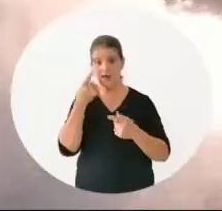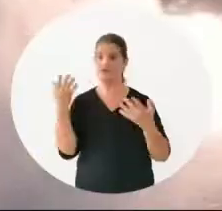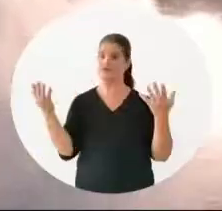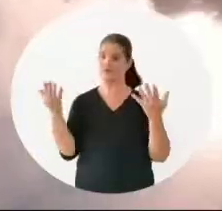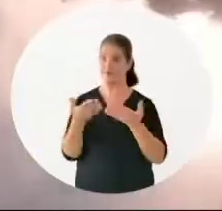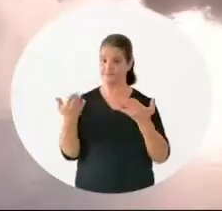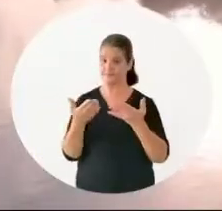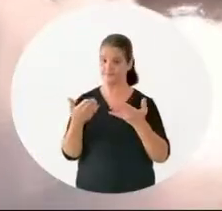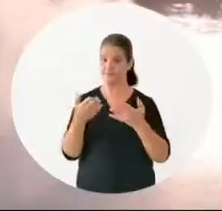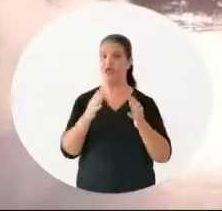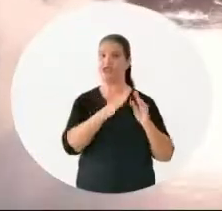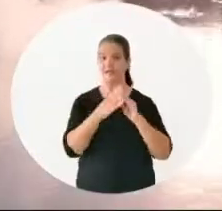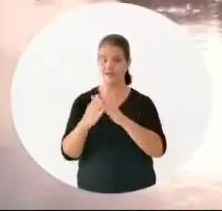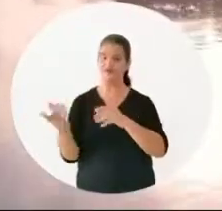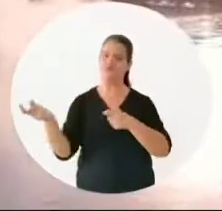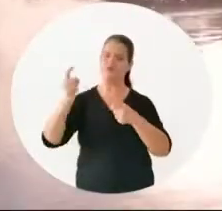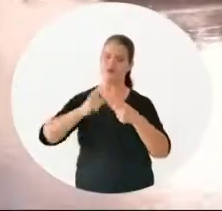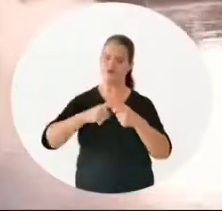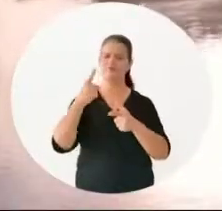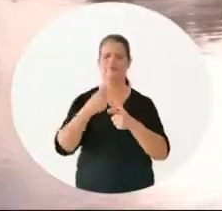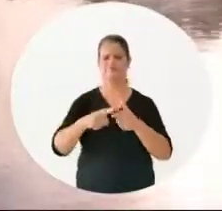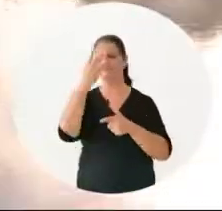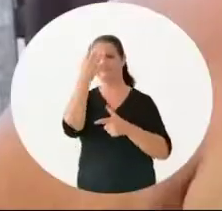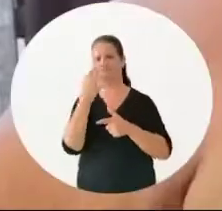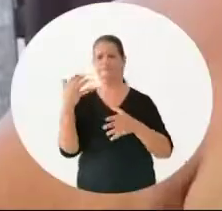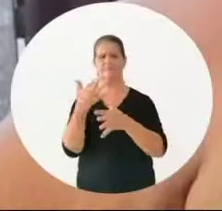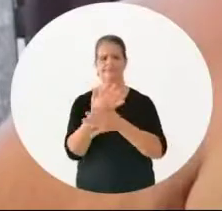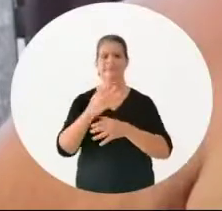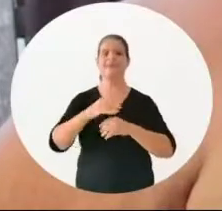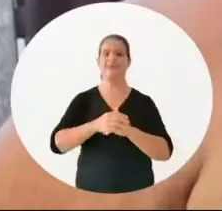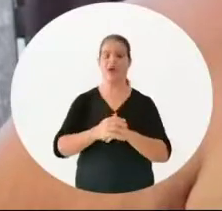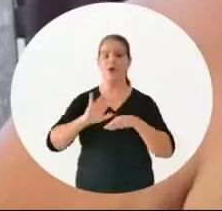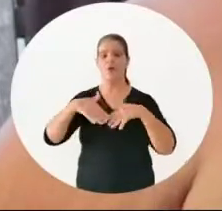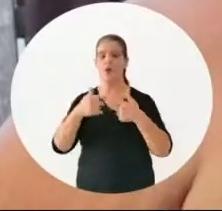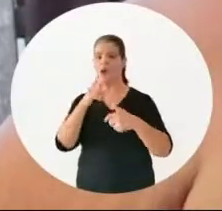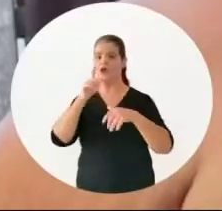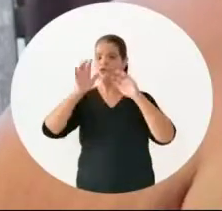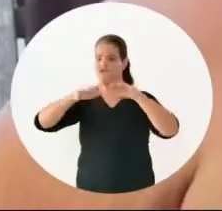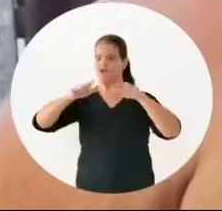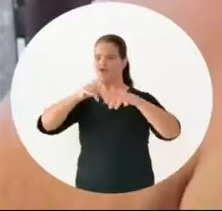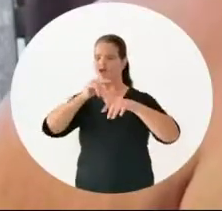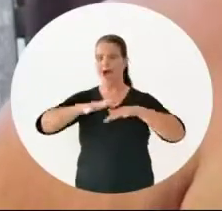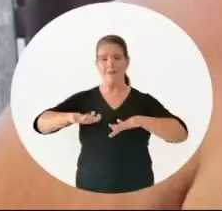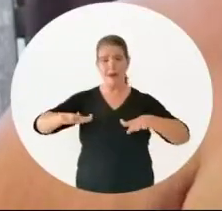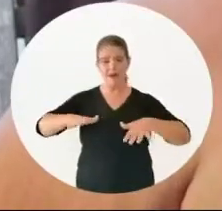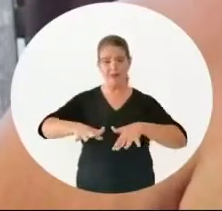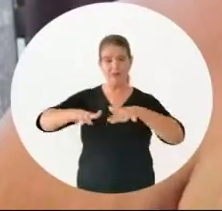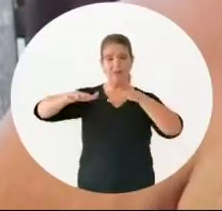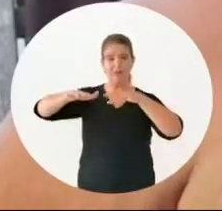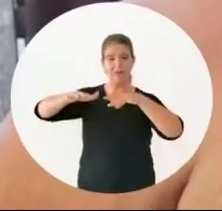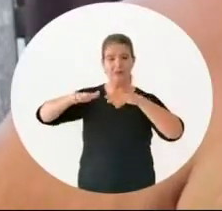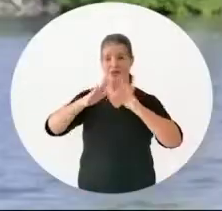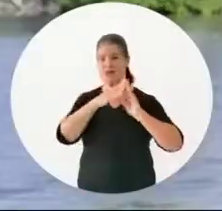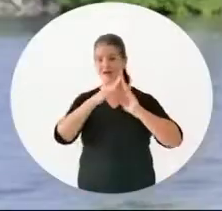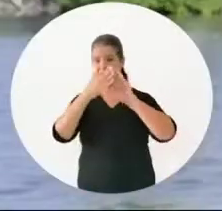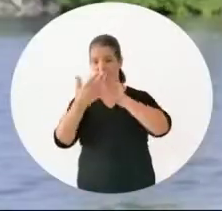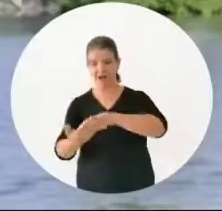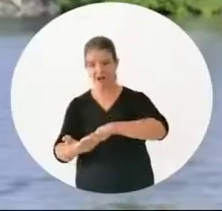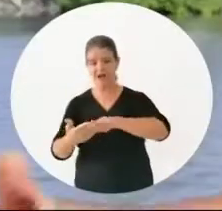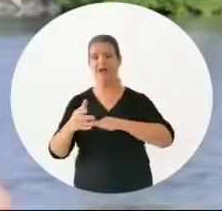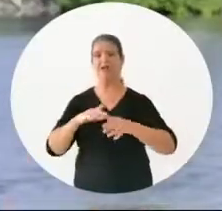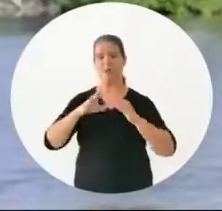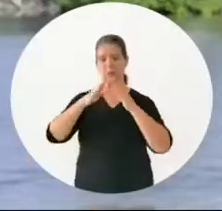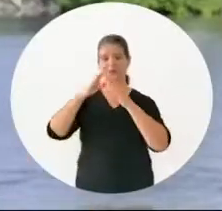É que as palafitas voltaram a ser um drama aqui na cidade Quando chove a maré enche Os barracos caem Aí o